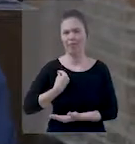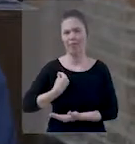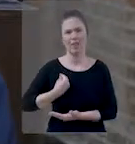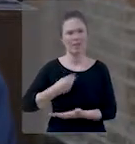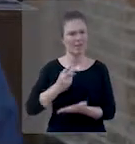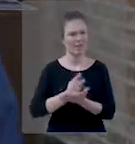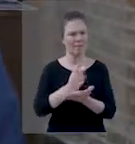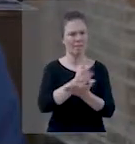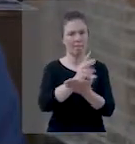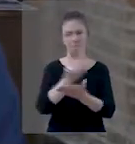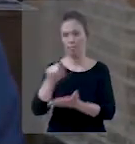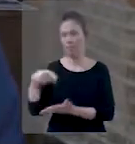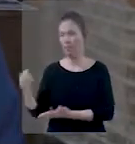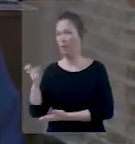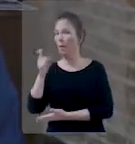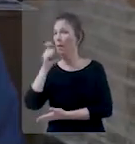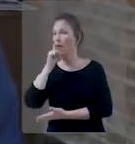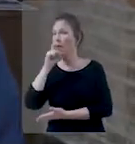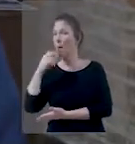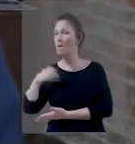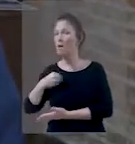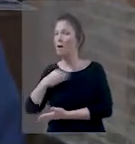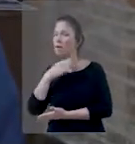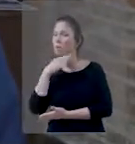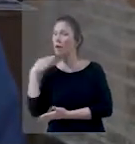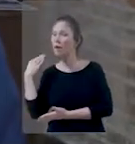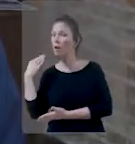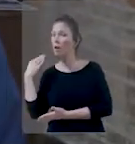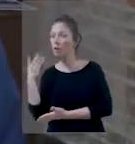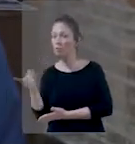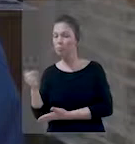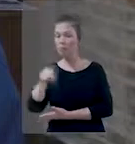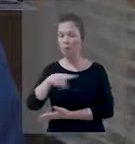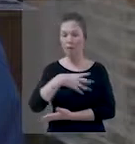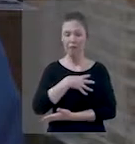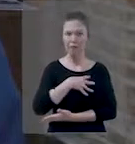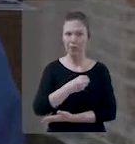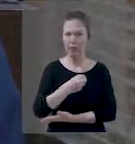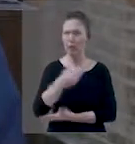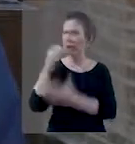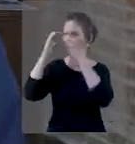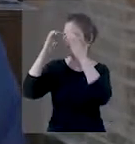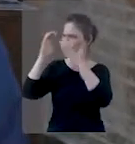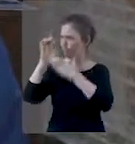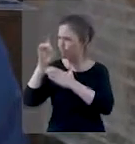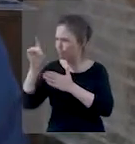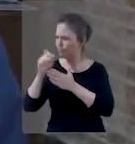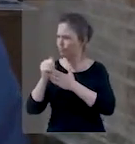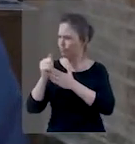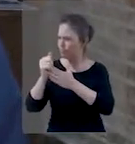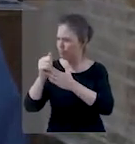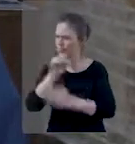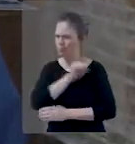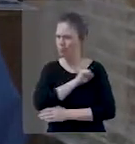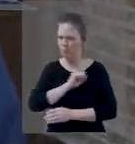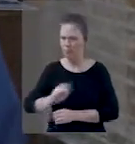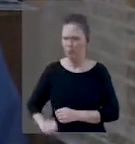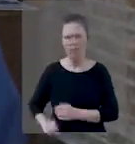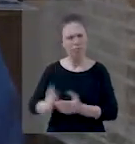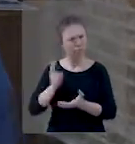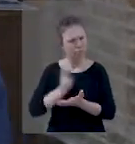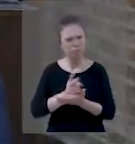veredito. E ele viverá. O pai, porque pecou, morrerá. Mas o filho, porque foi temente a Deus, seguiu o Senhor,